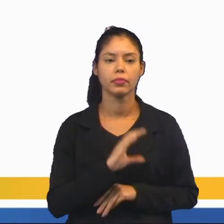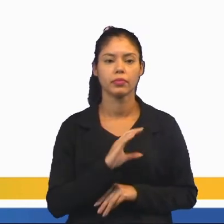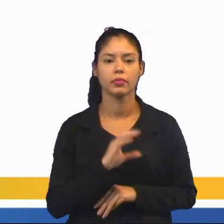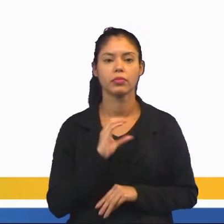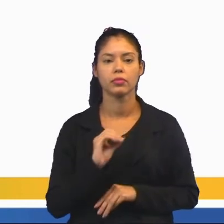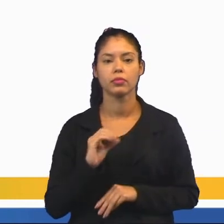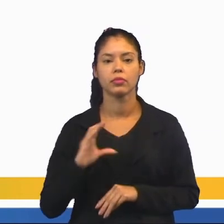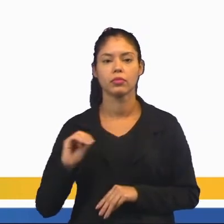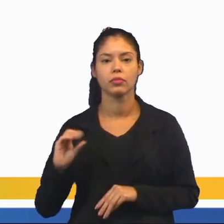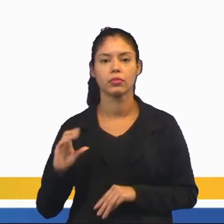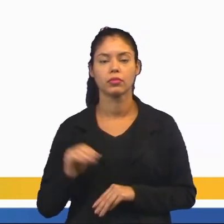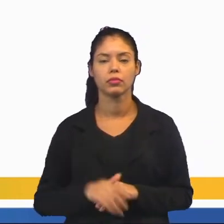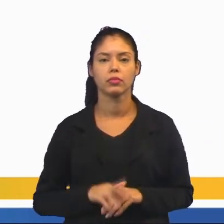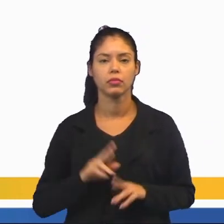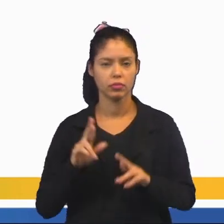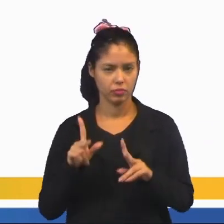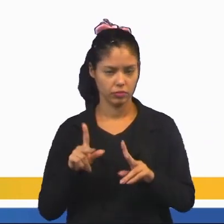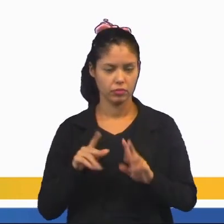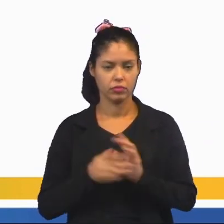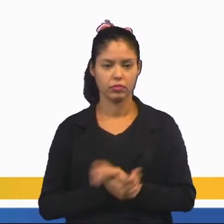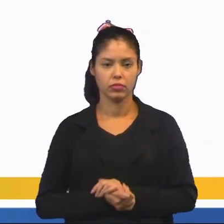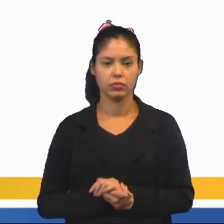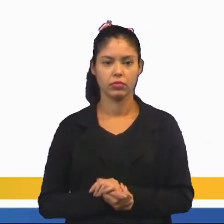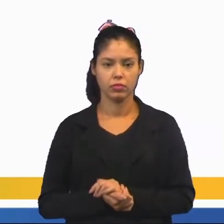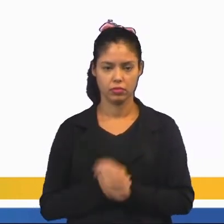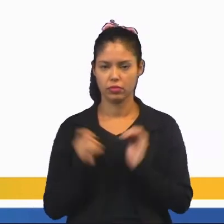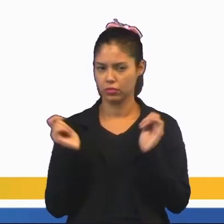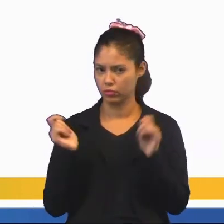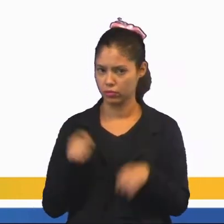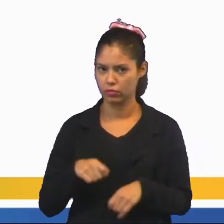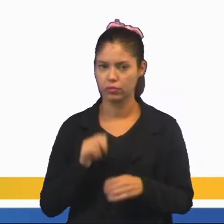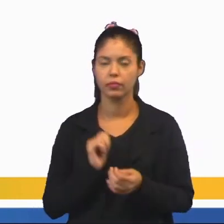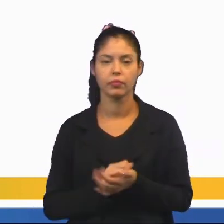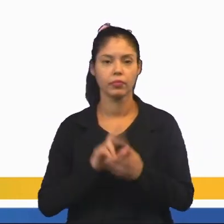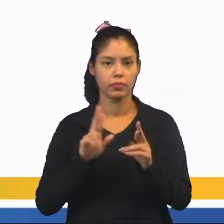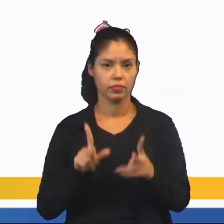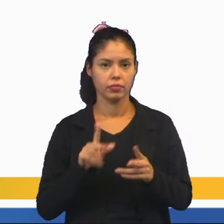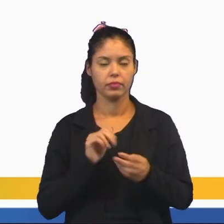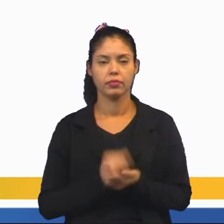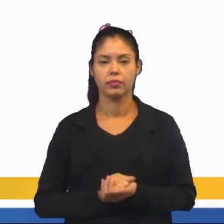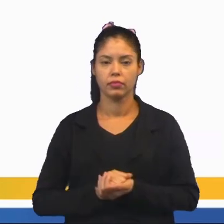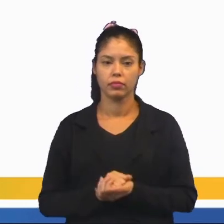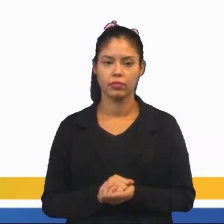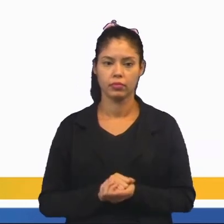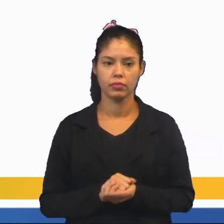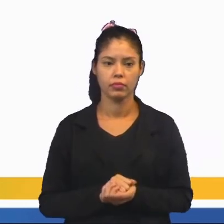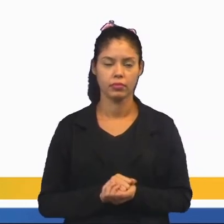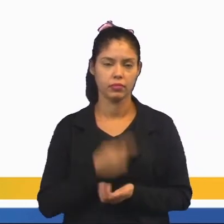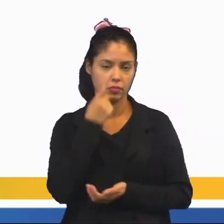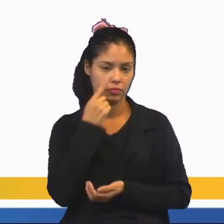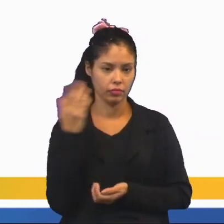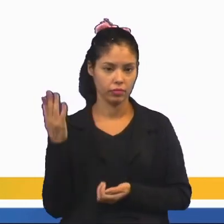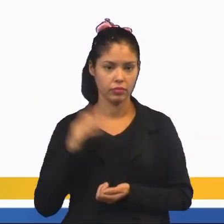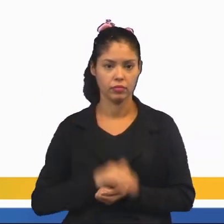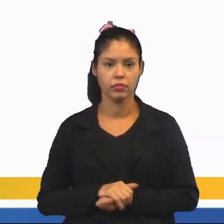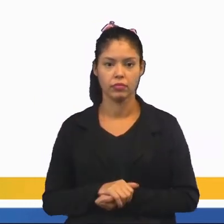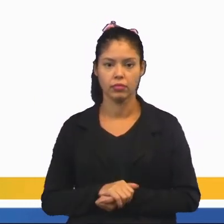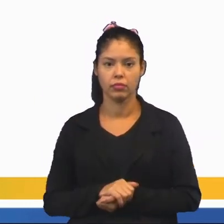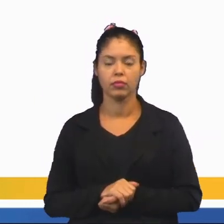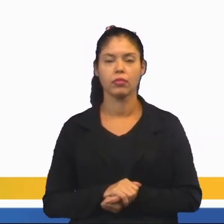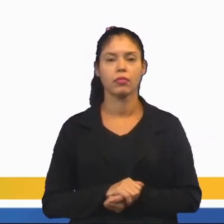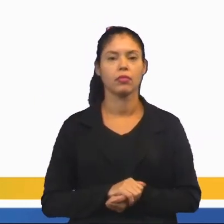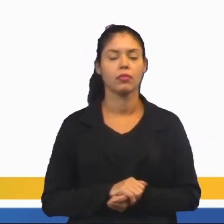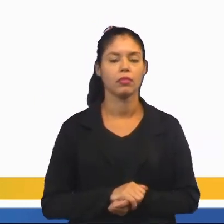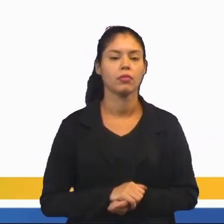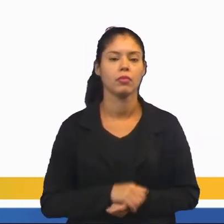Percebam que todas estão diferentes. São possibilidades diferentes. Olha só, cara com